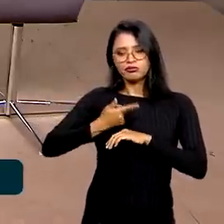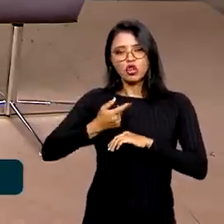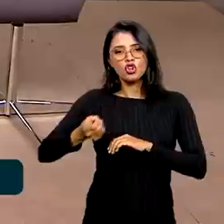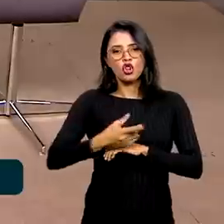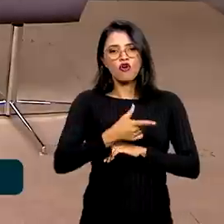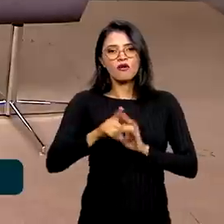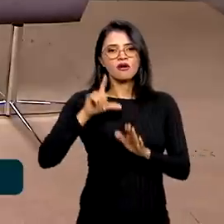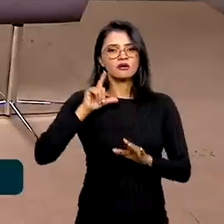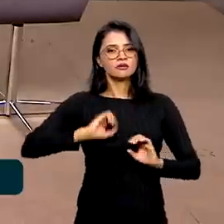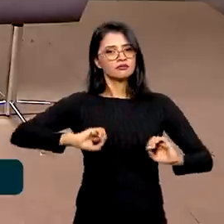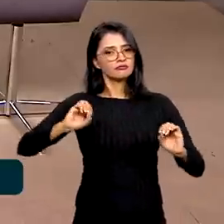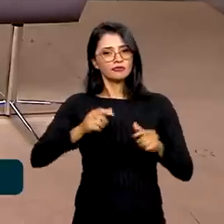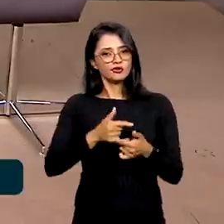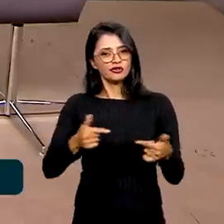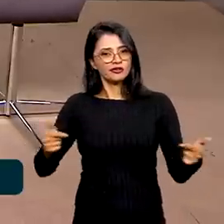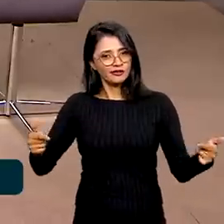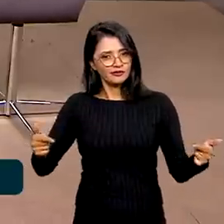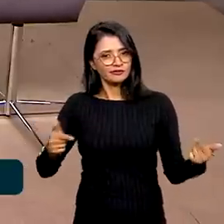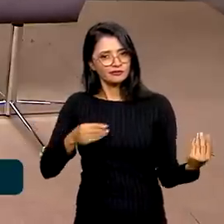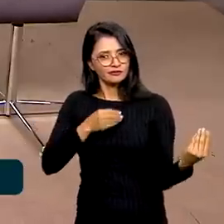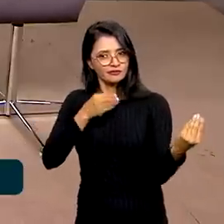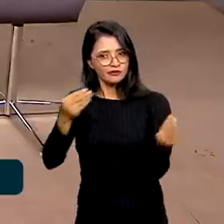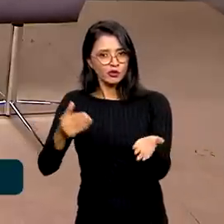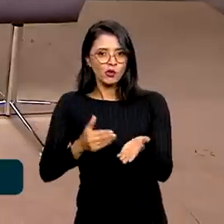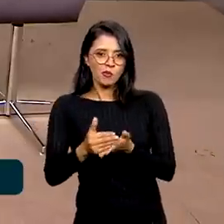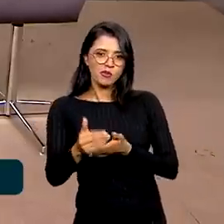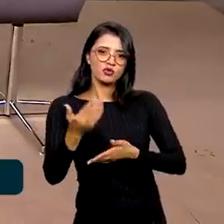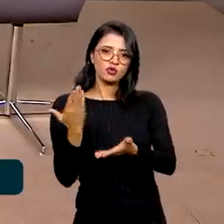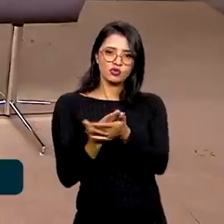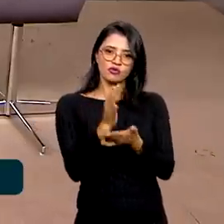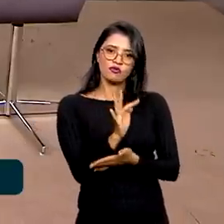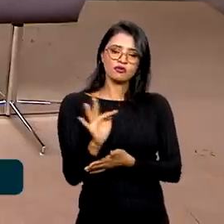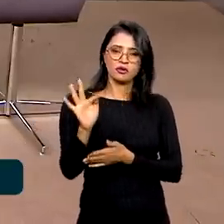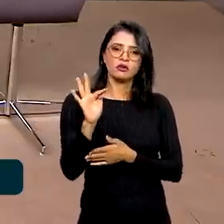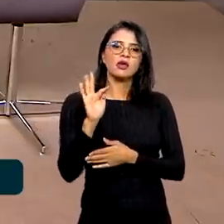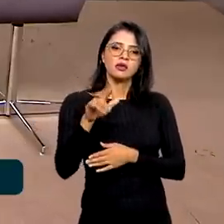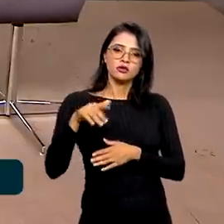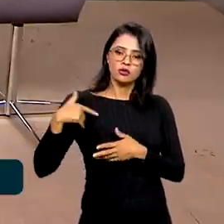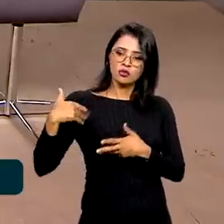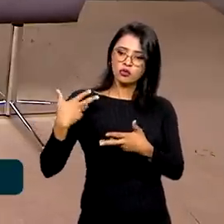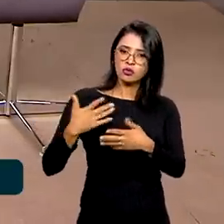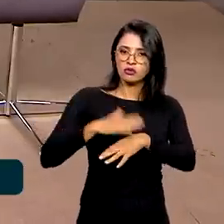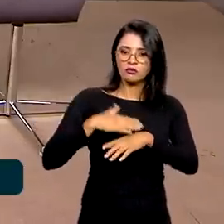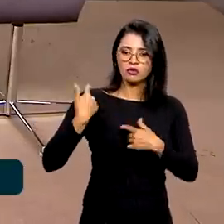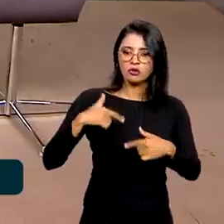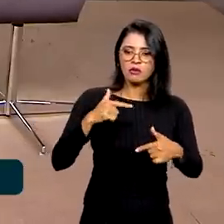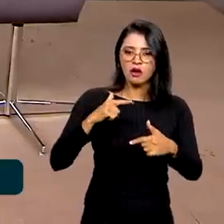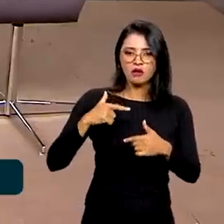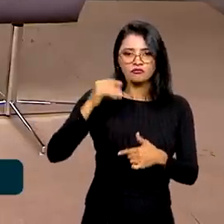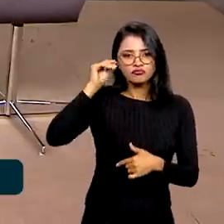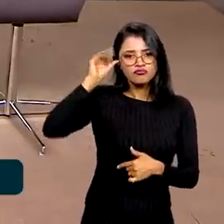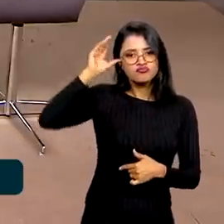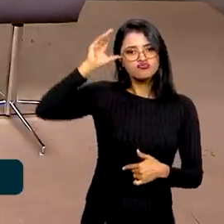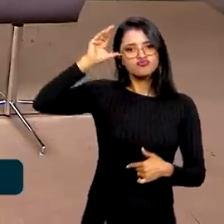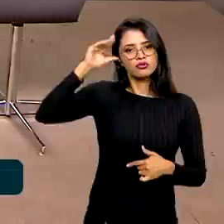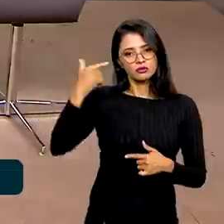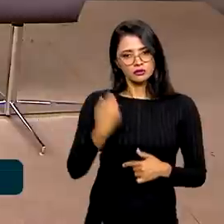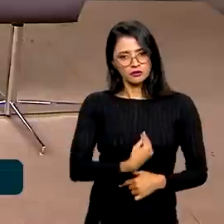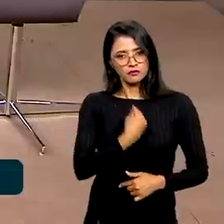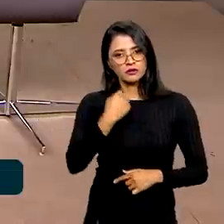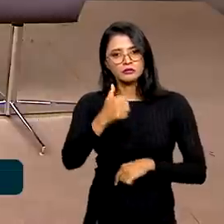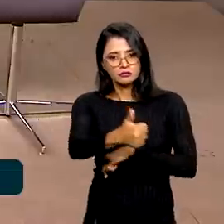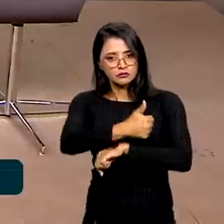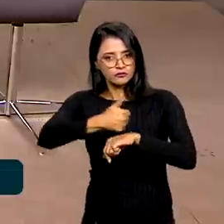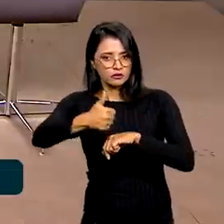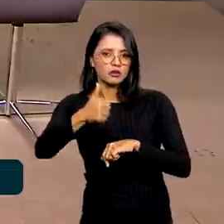Isso não está dado no início quando a pessoa faz a faculdade, isso é construção ao longo do trabalho na vida profissional. Isso